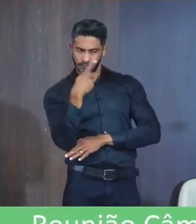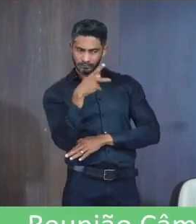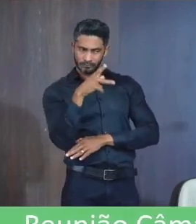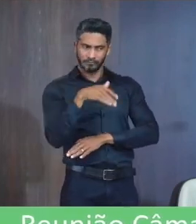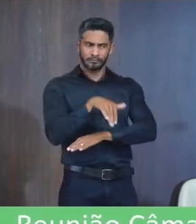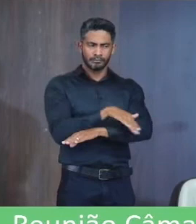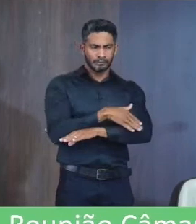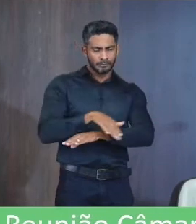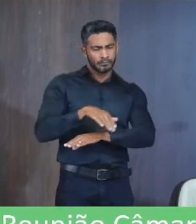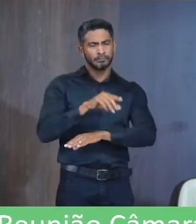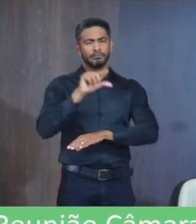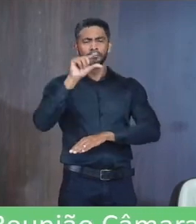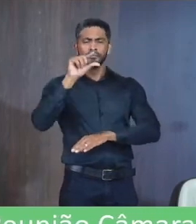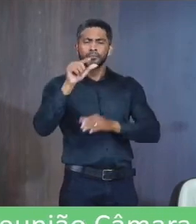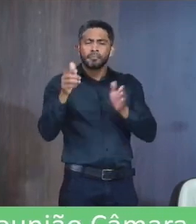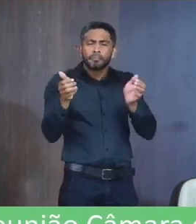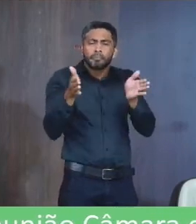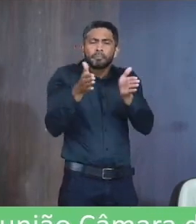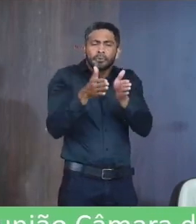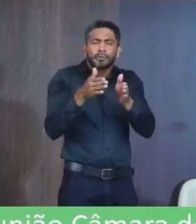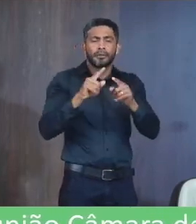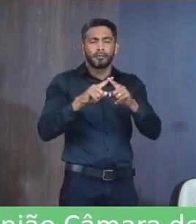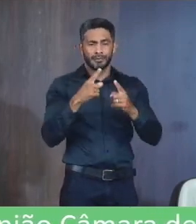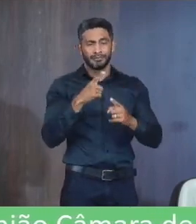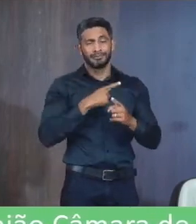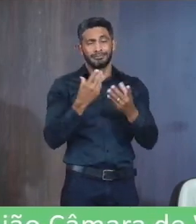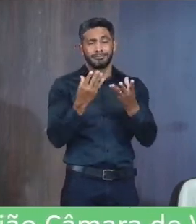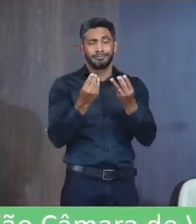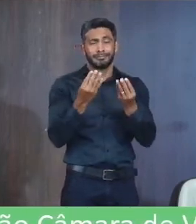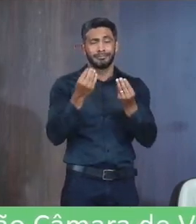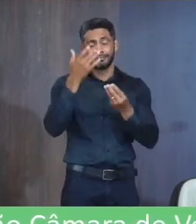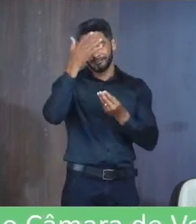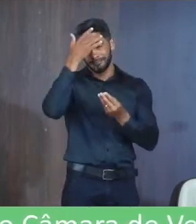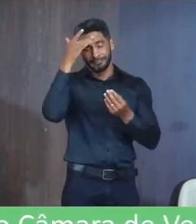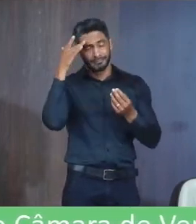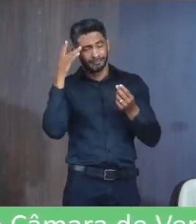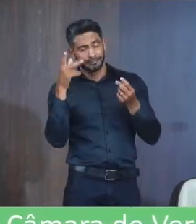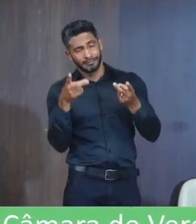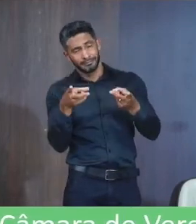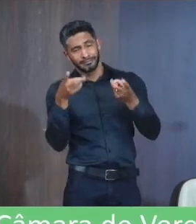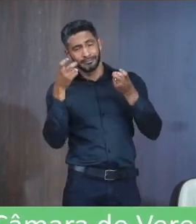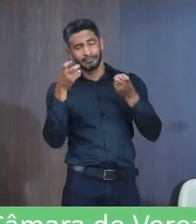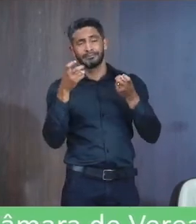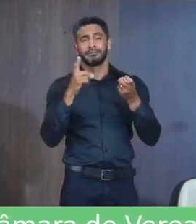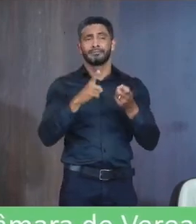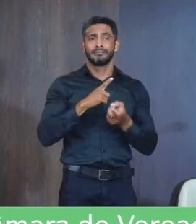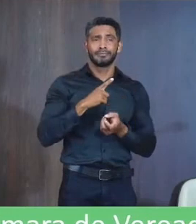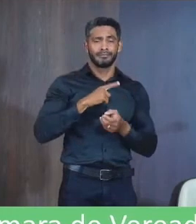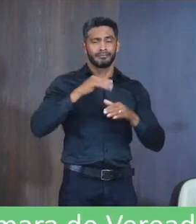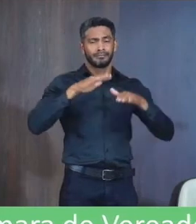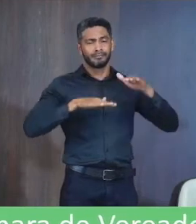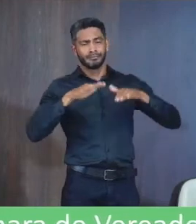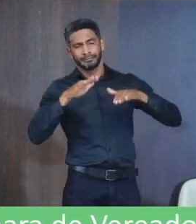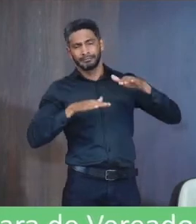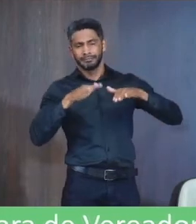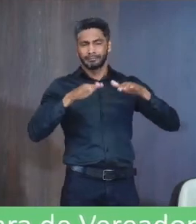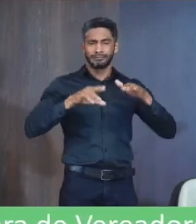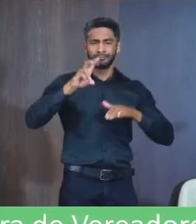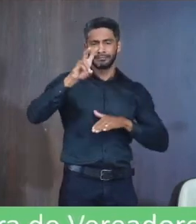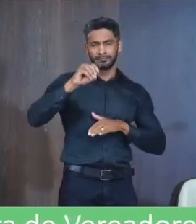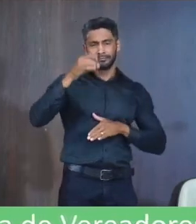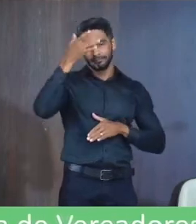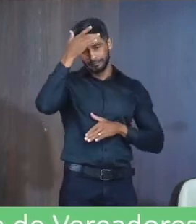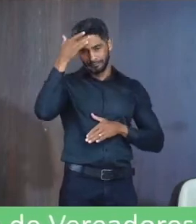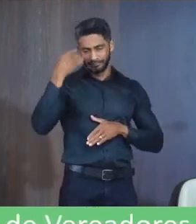É pequena Mas tem bastante moradores Pelo que eu percebi lá Tem no mínimo Umas 50